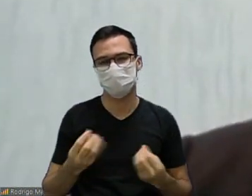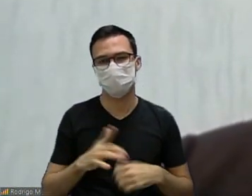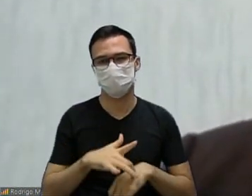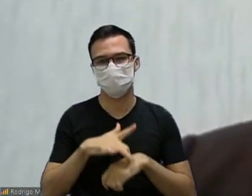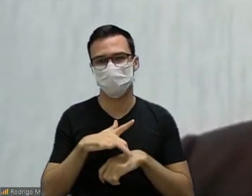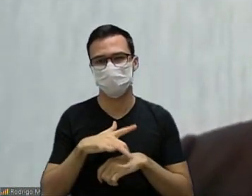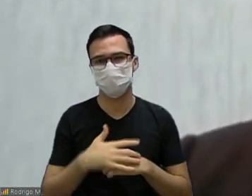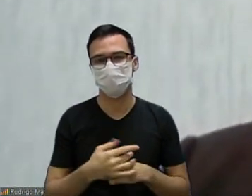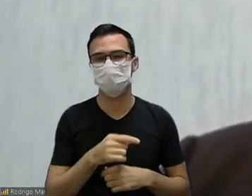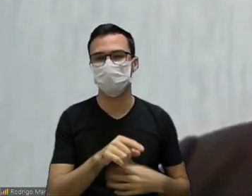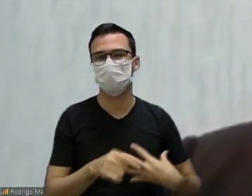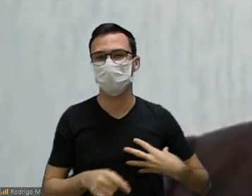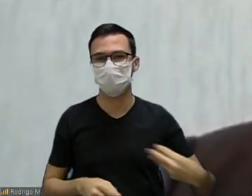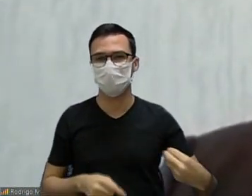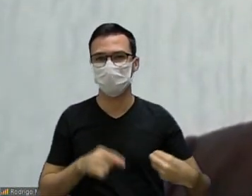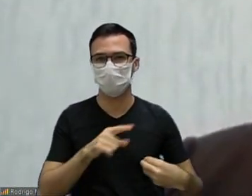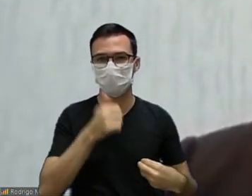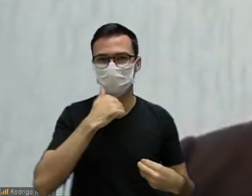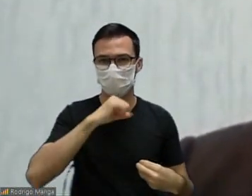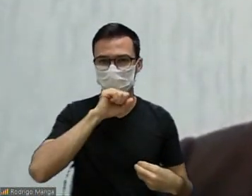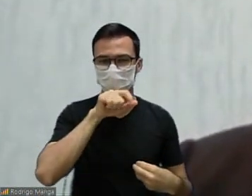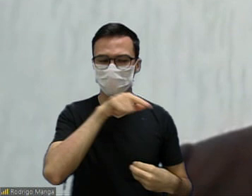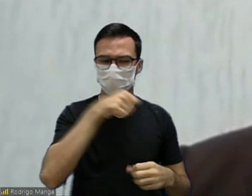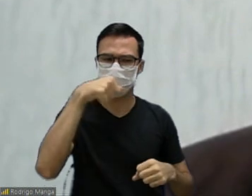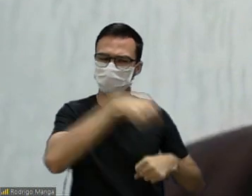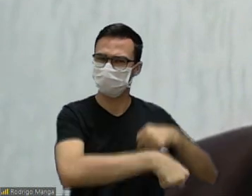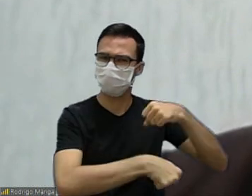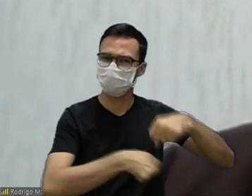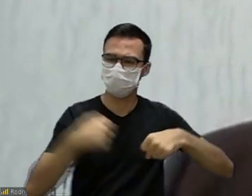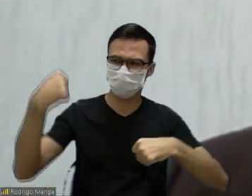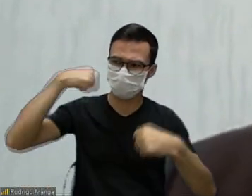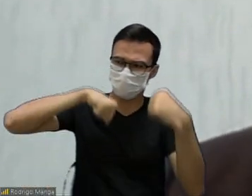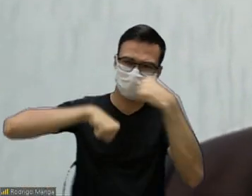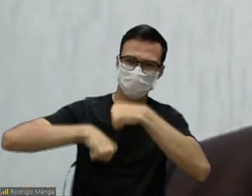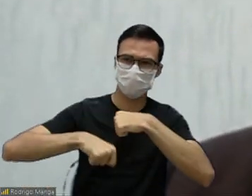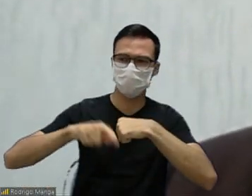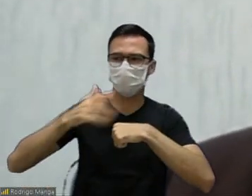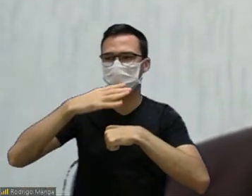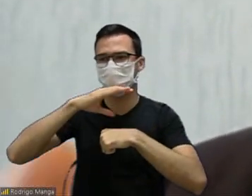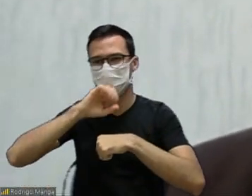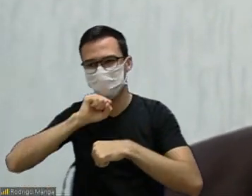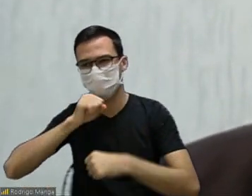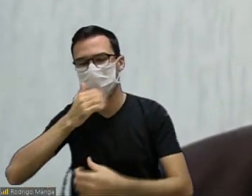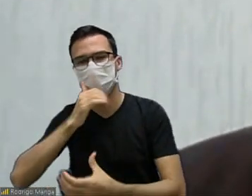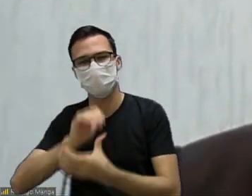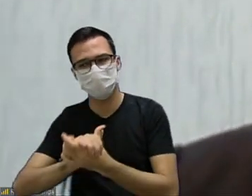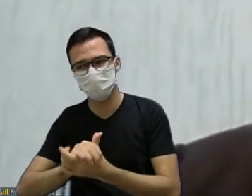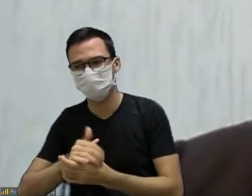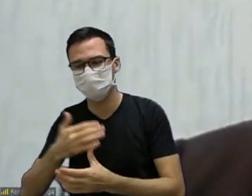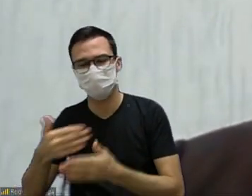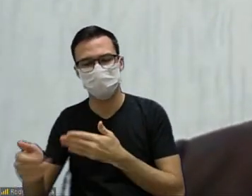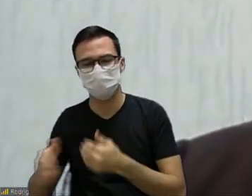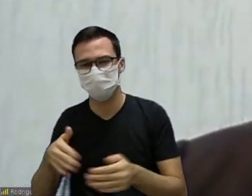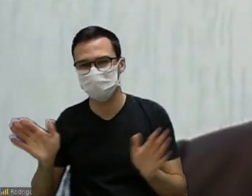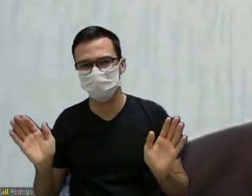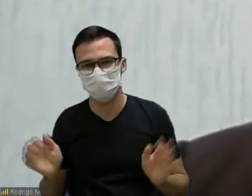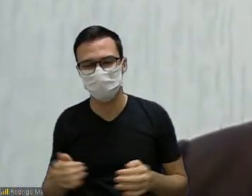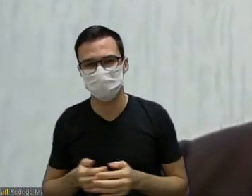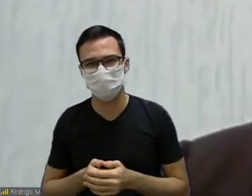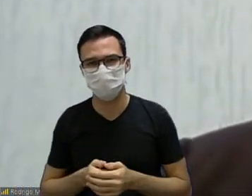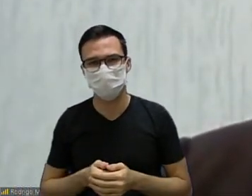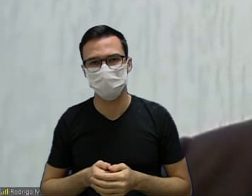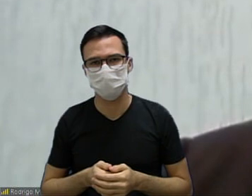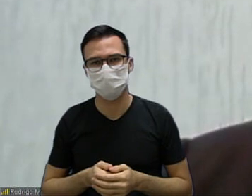um filho ver a sua mãe que ama apanhando seja do pai seja de um padraço seja de quem for então não